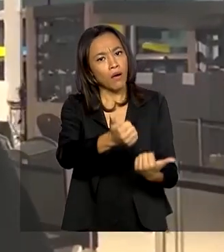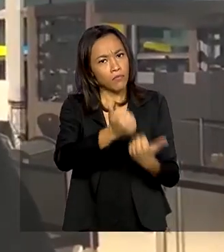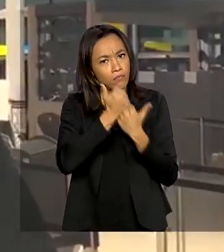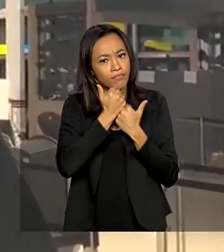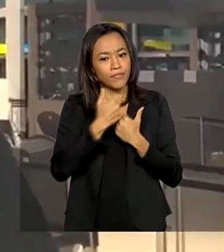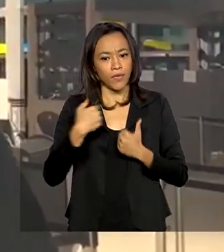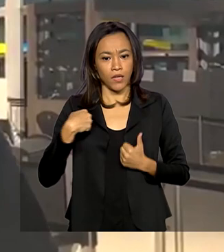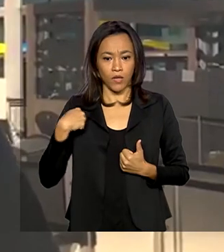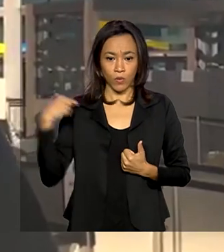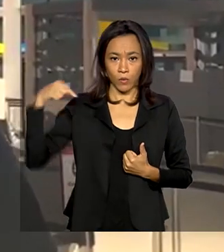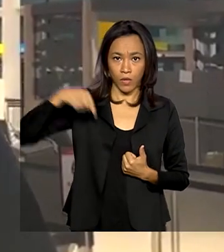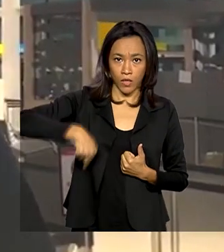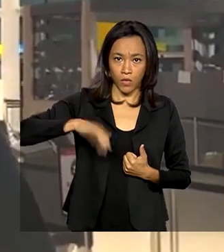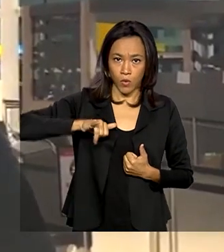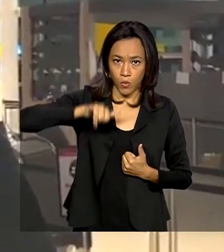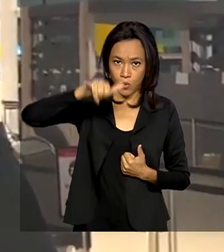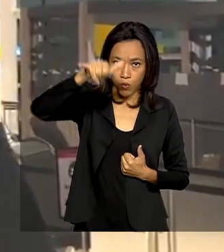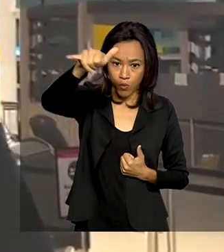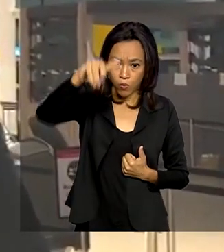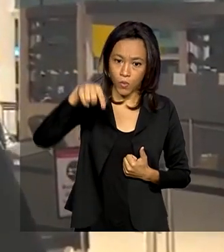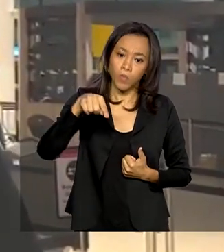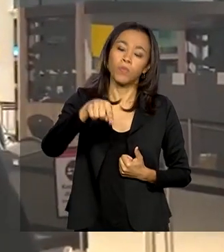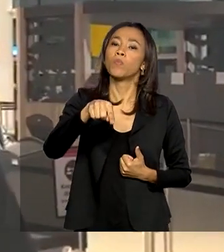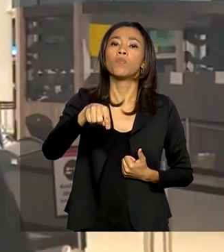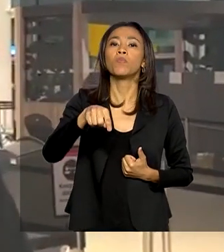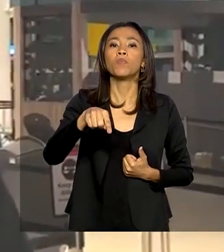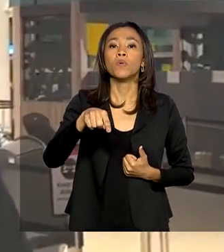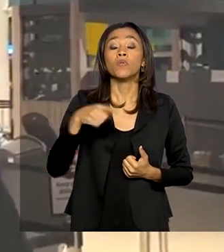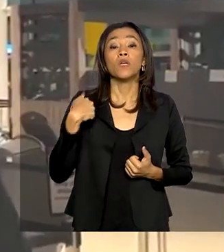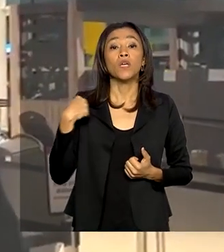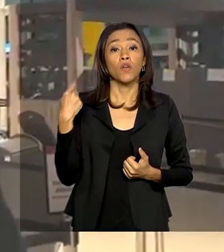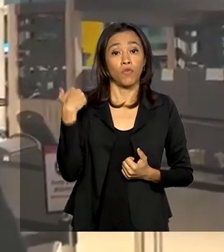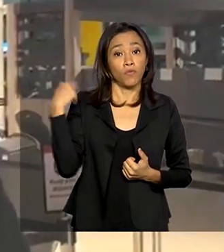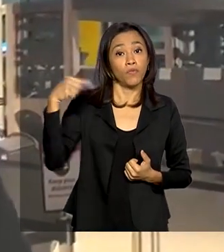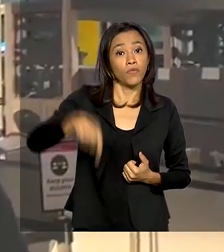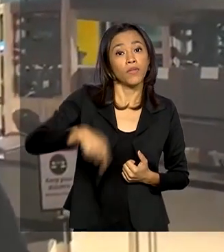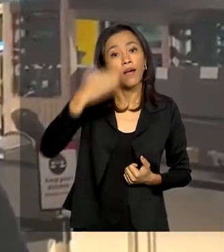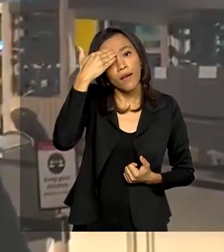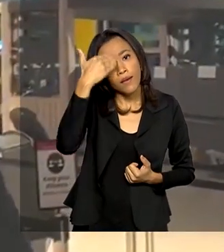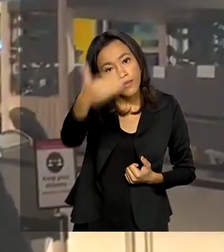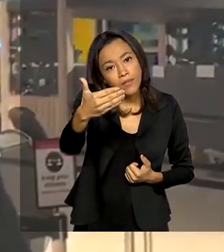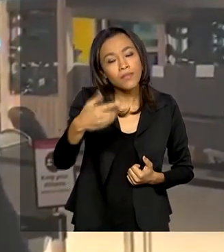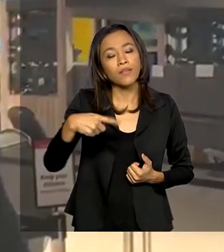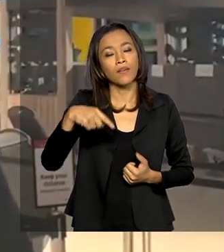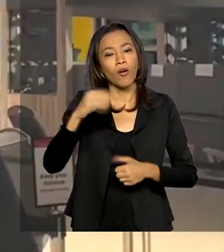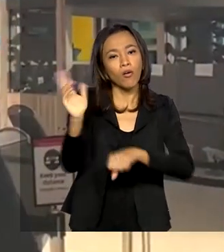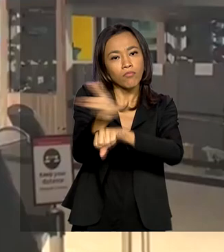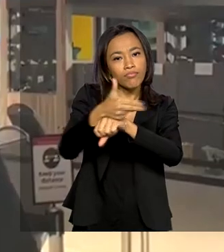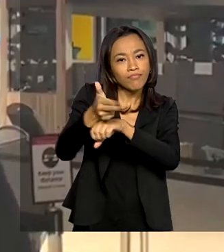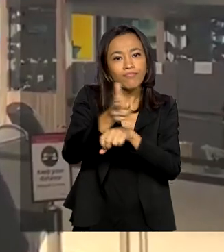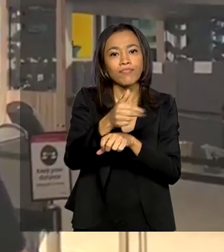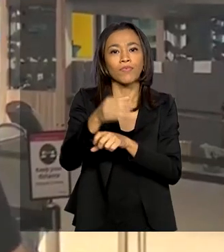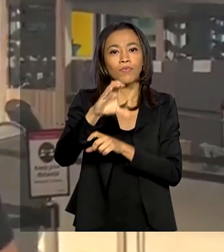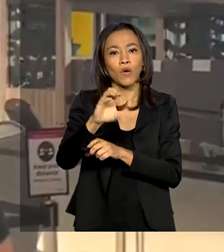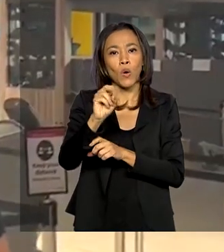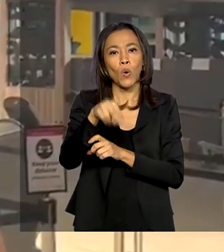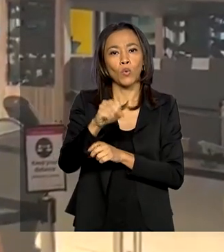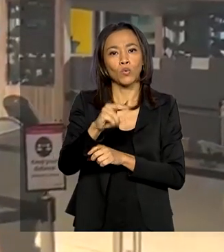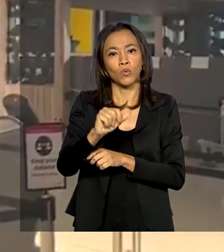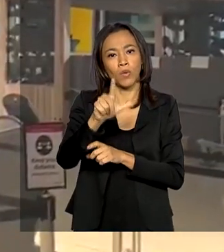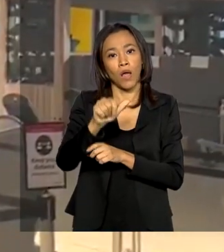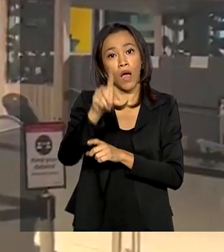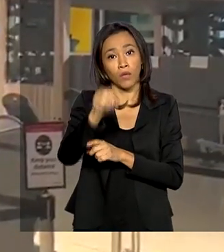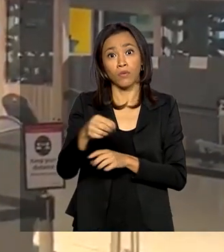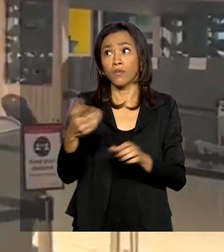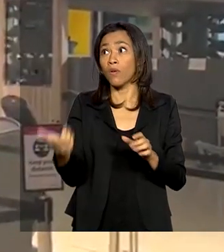Estou aqui no aeroporto de Heathrow e eu vim agradecer o pessoal do consulado, que deu apoio total. Estava desde ontem